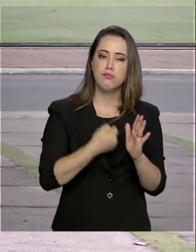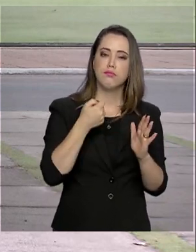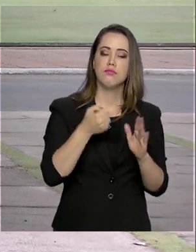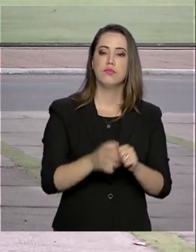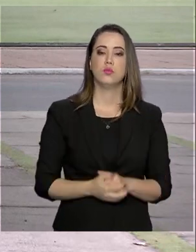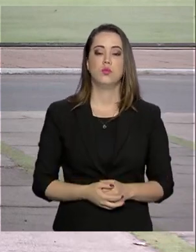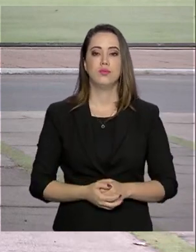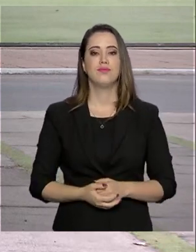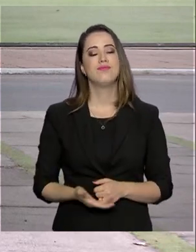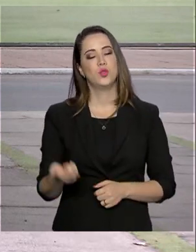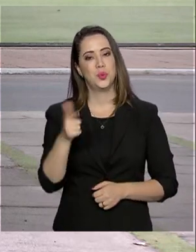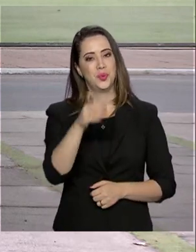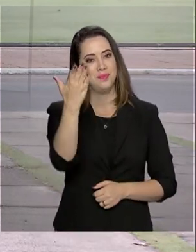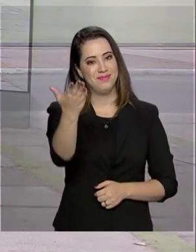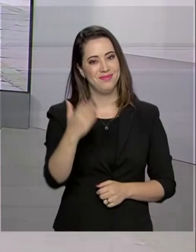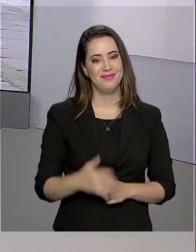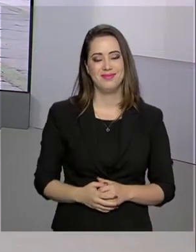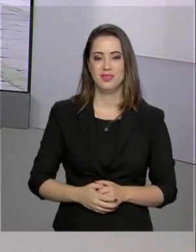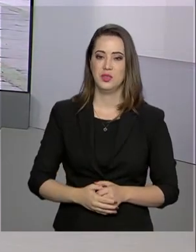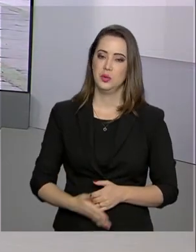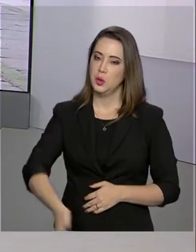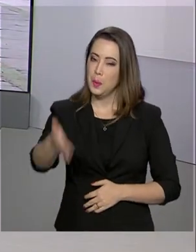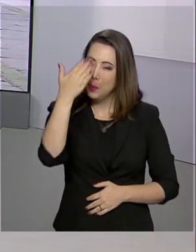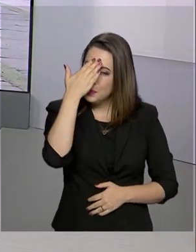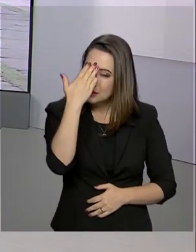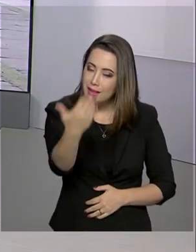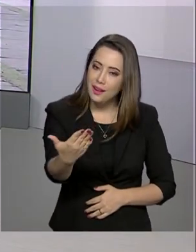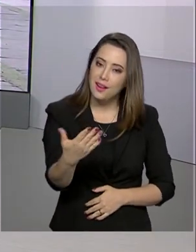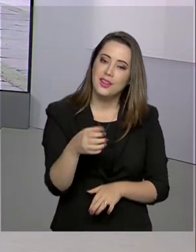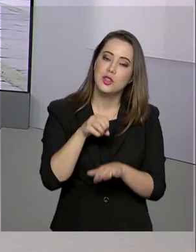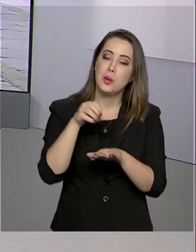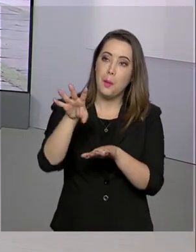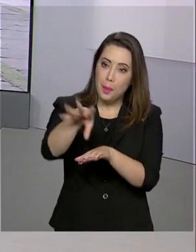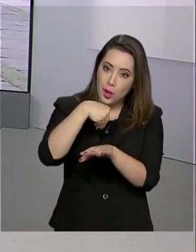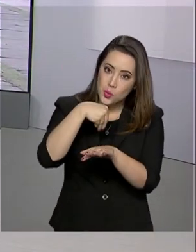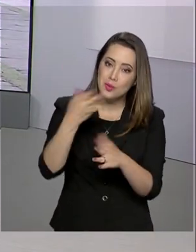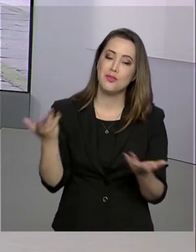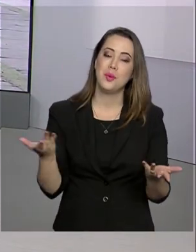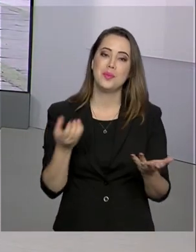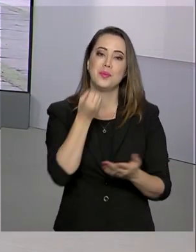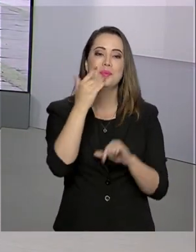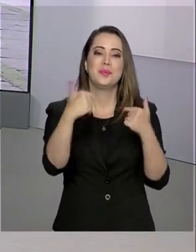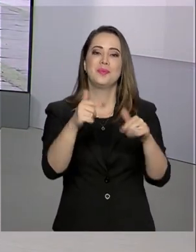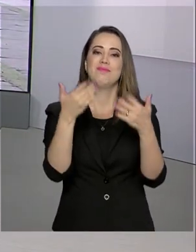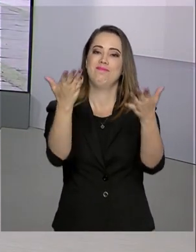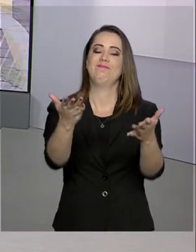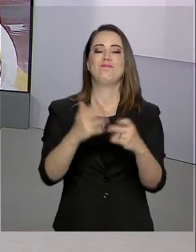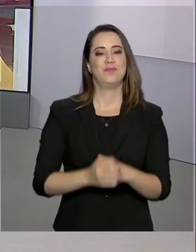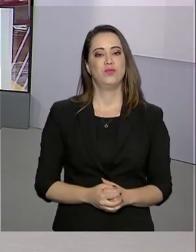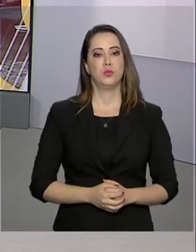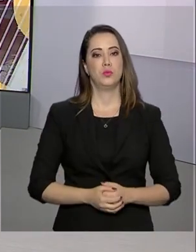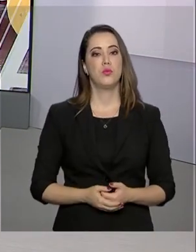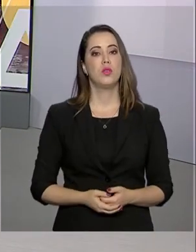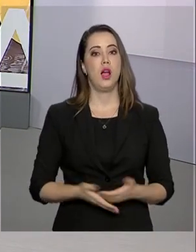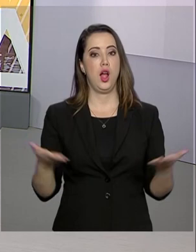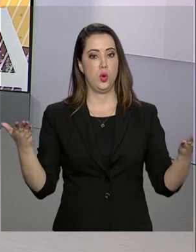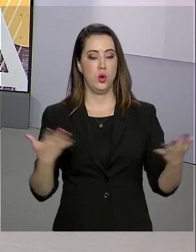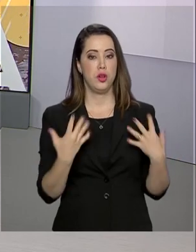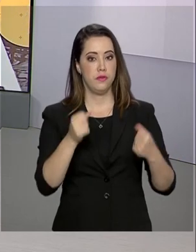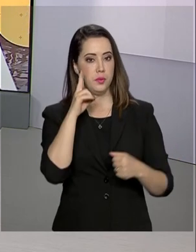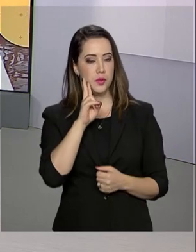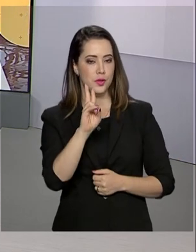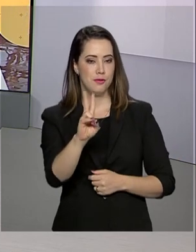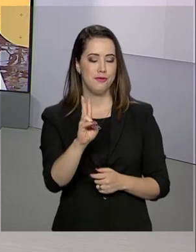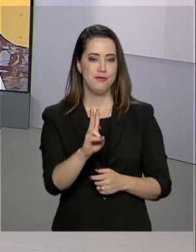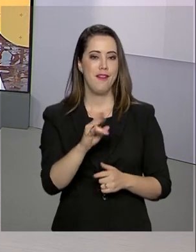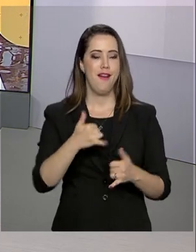trabalho. Renata, voltamos com você. Obrigada, Luciana, pelas suas informações. Bom trabalho pra você. E agora, vamos ver como